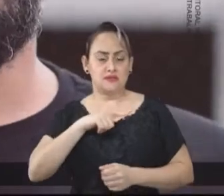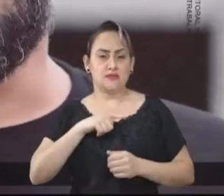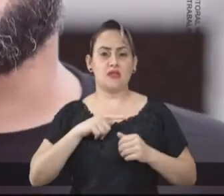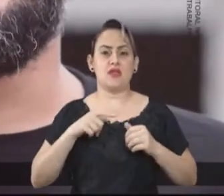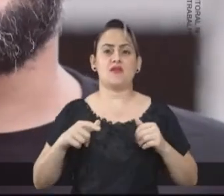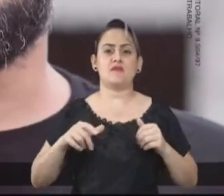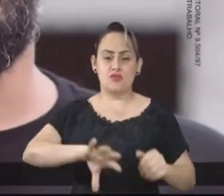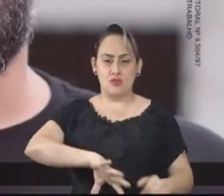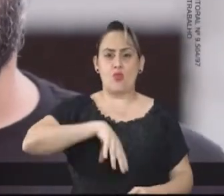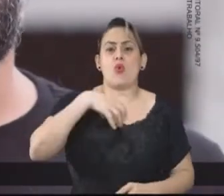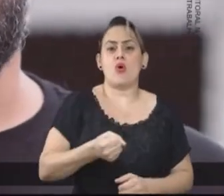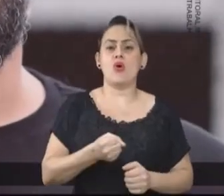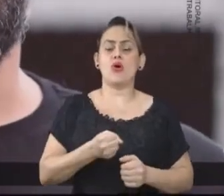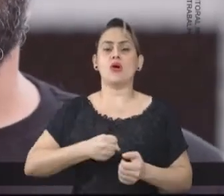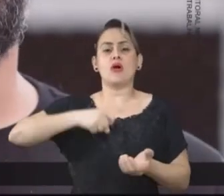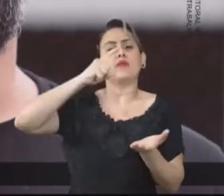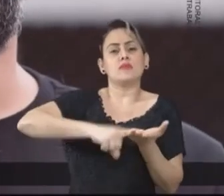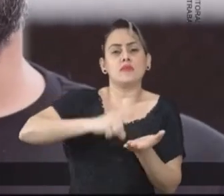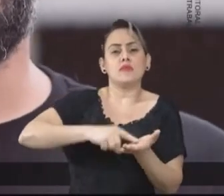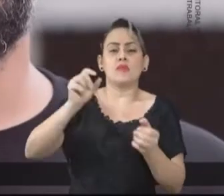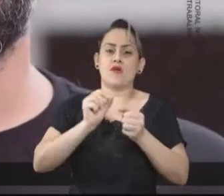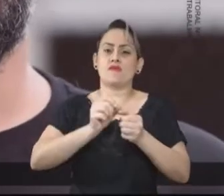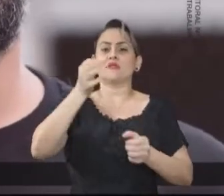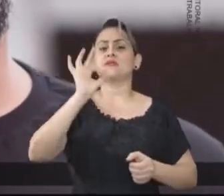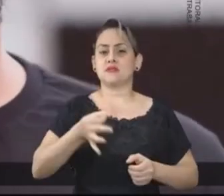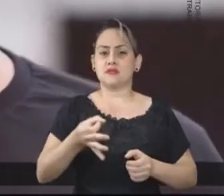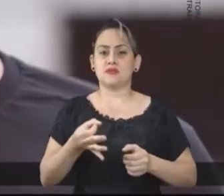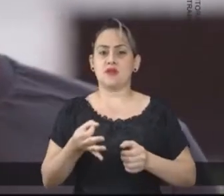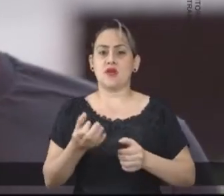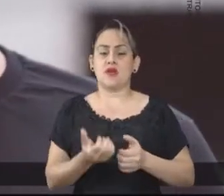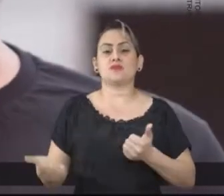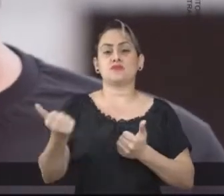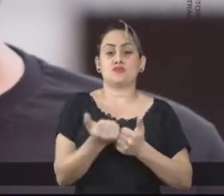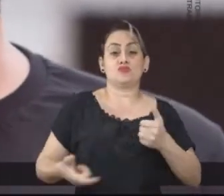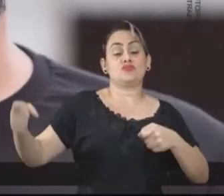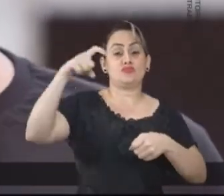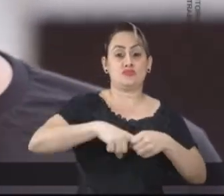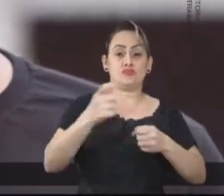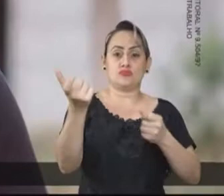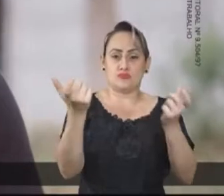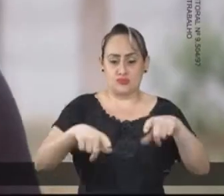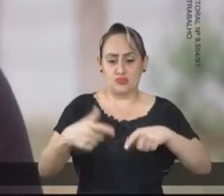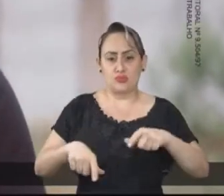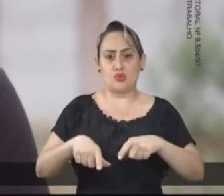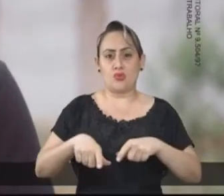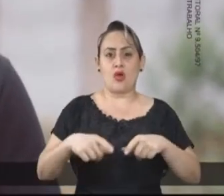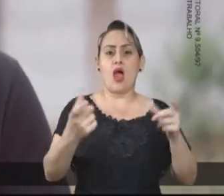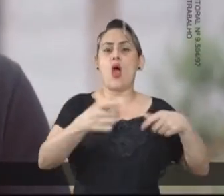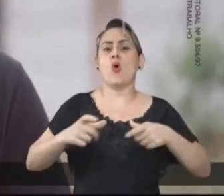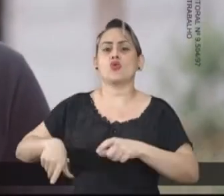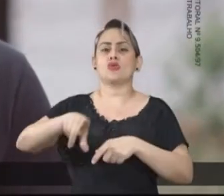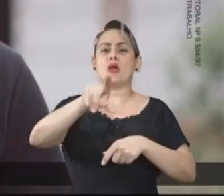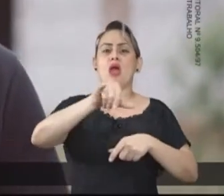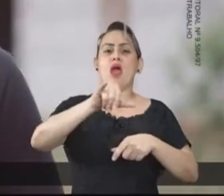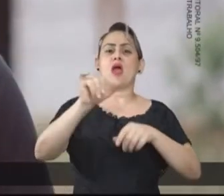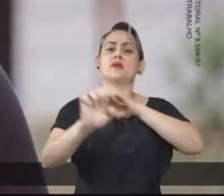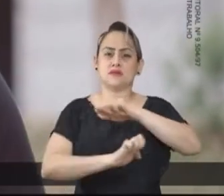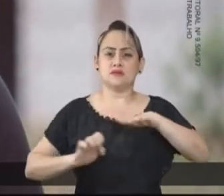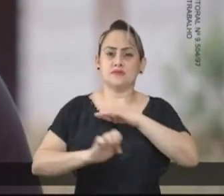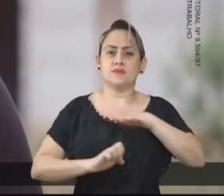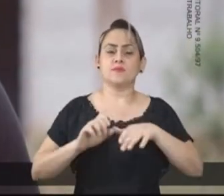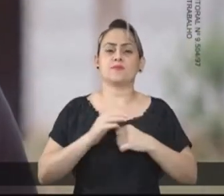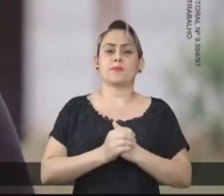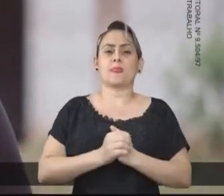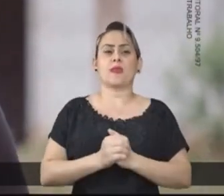Tivemos o compromisso e a coragem de retomar terrenos e barracões que estavam abandonados, sem que as empresas cumprissem as